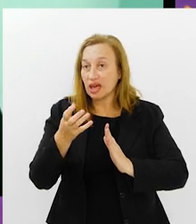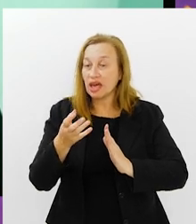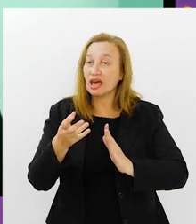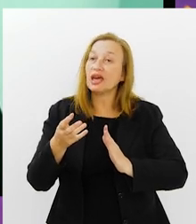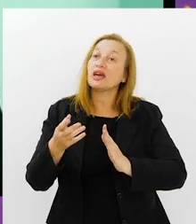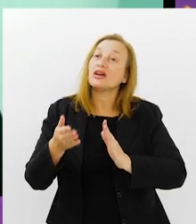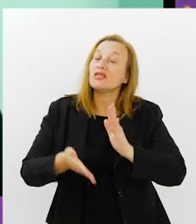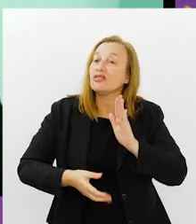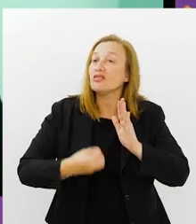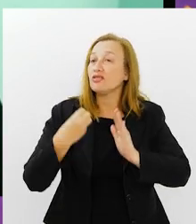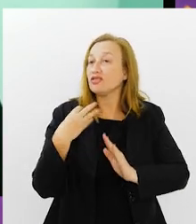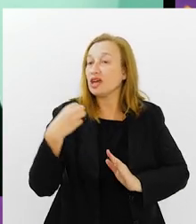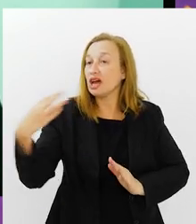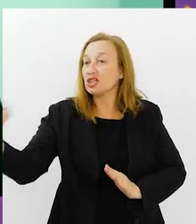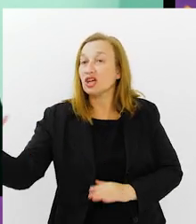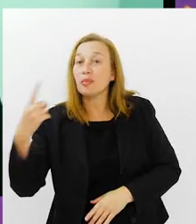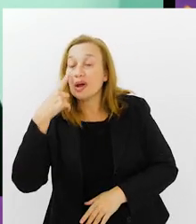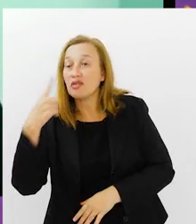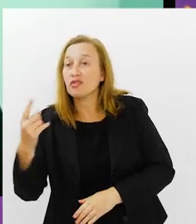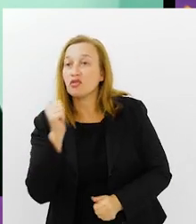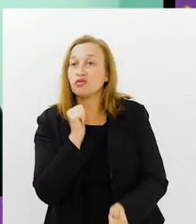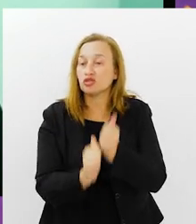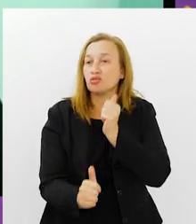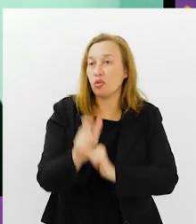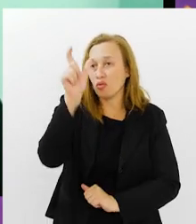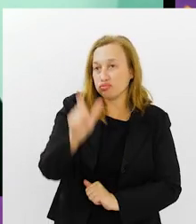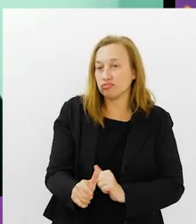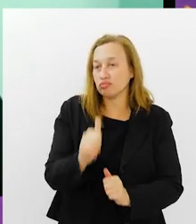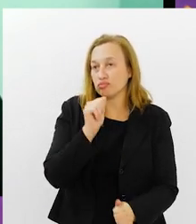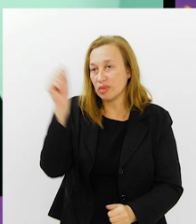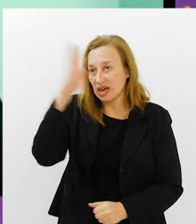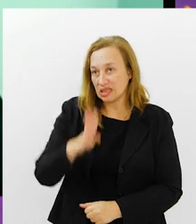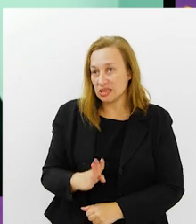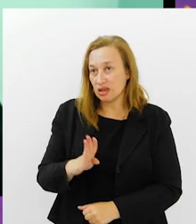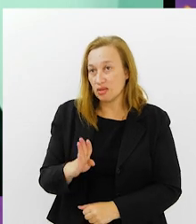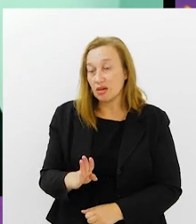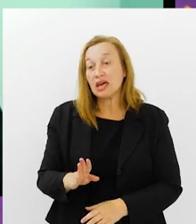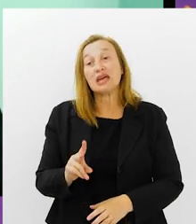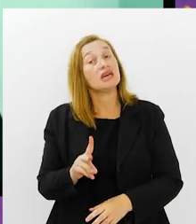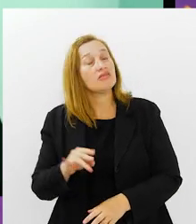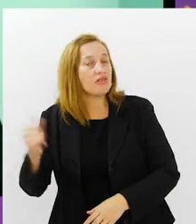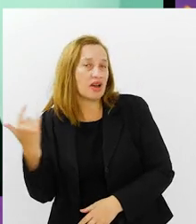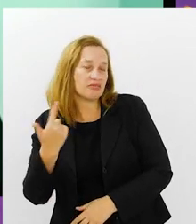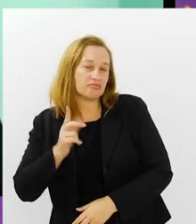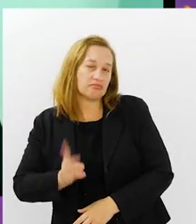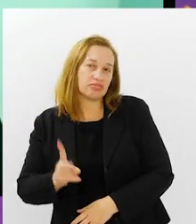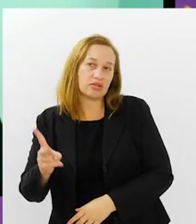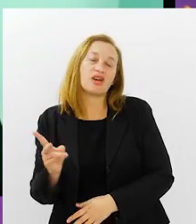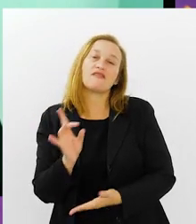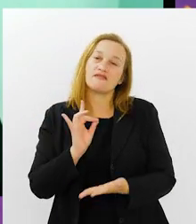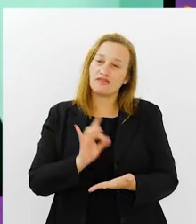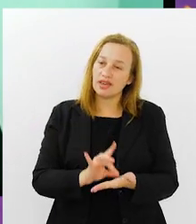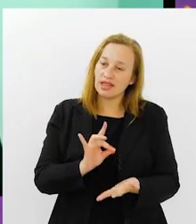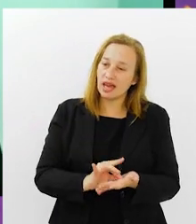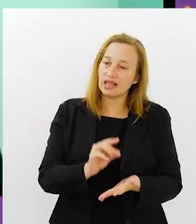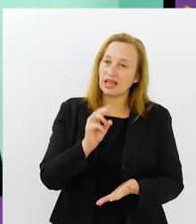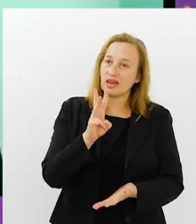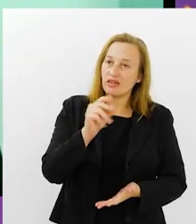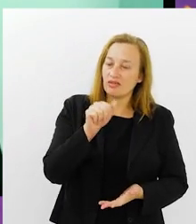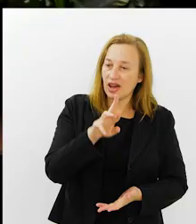Estados Unidos para ver a seleção. Não vão. E por aí vai. A perda é muito grande. No aspecto, money money.